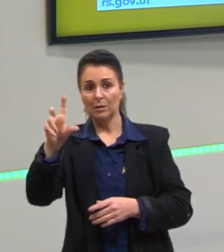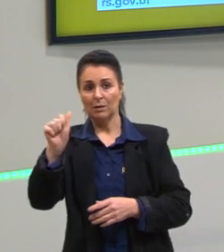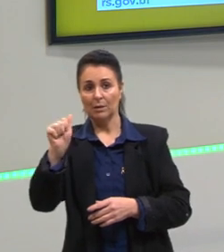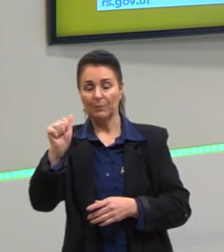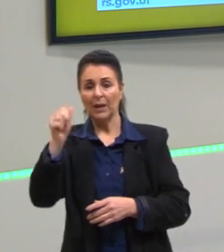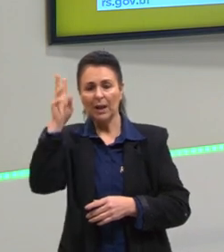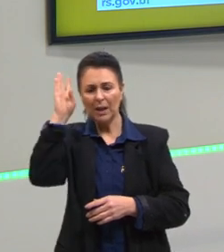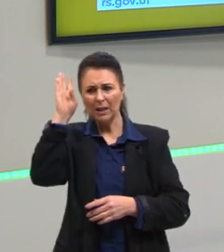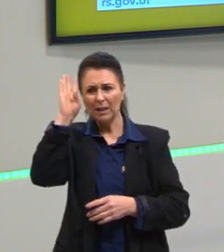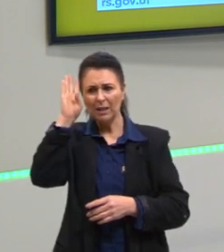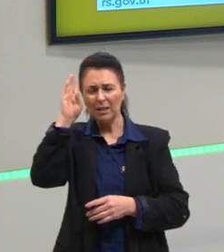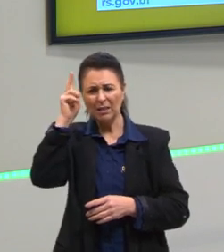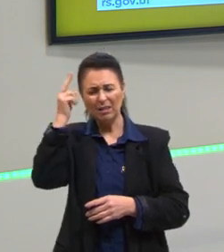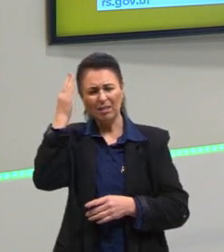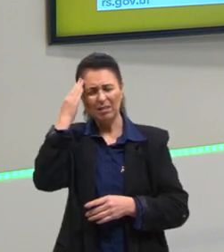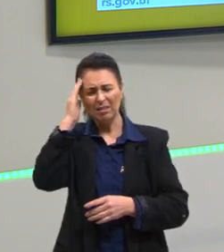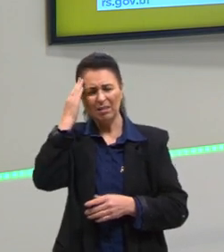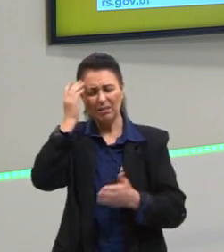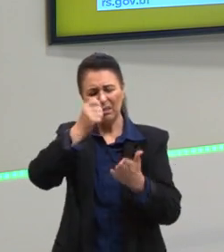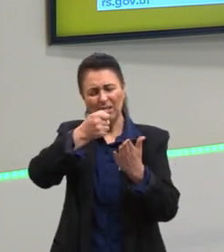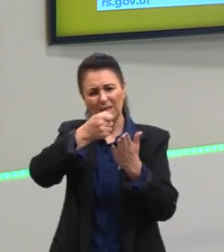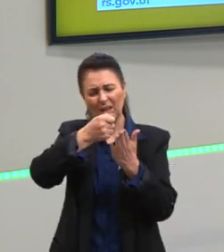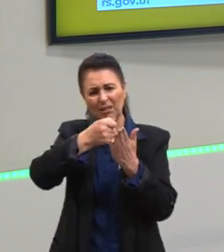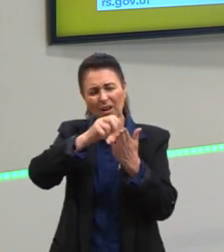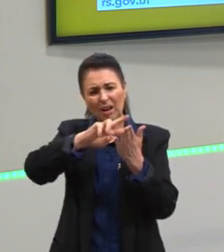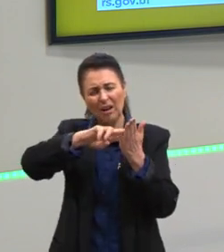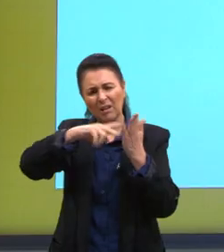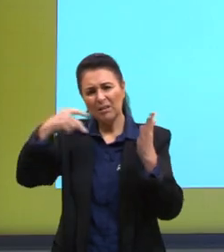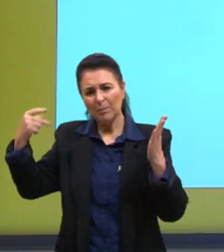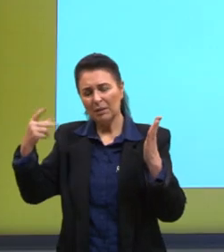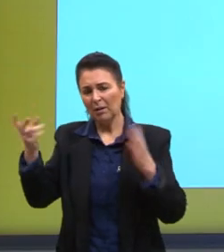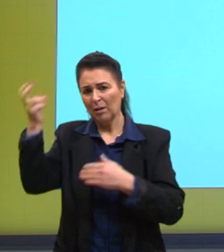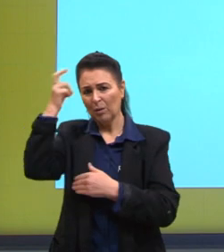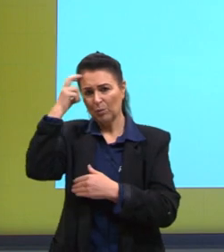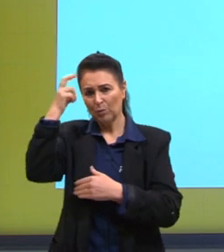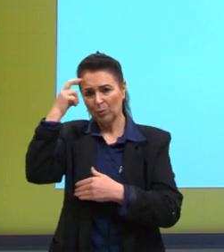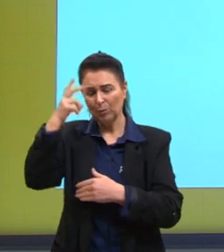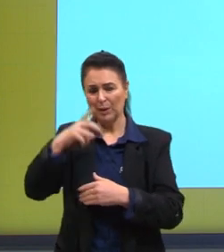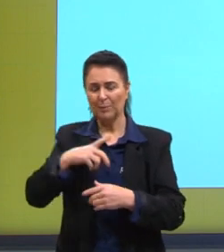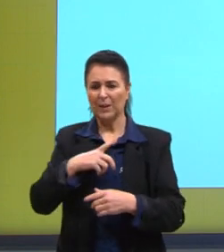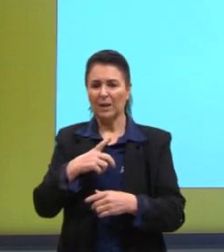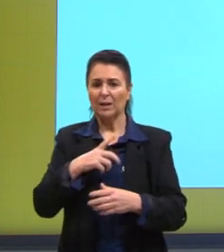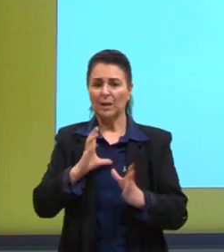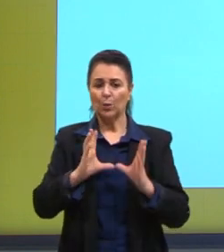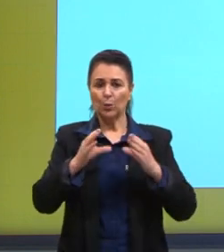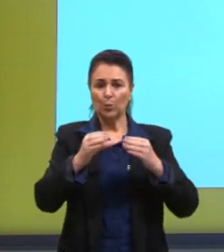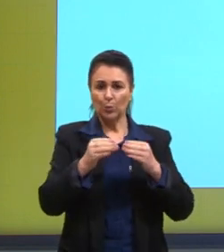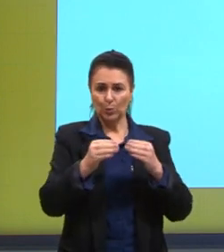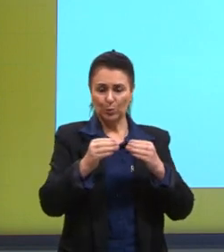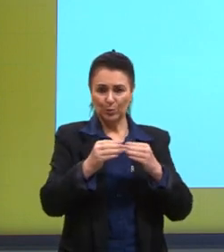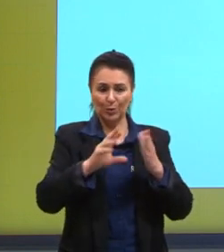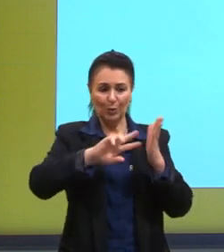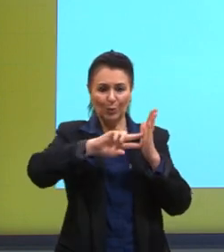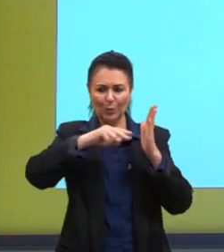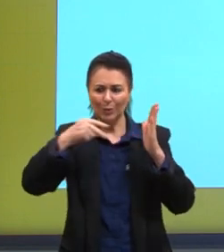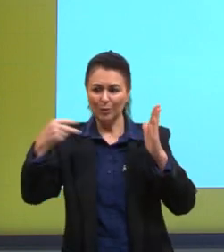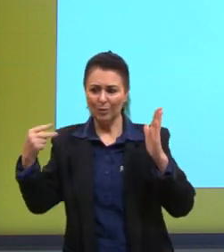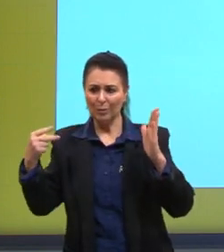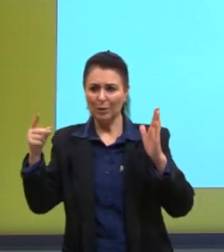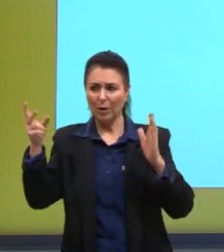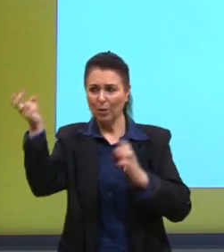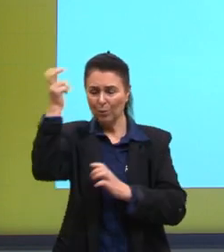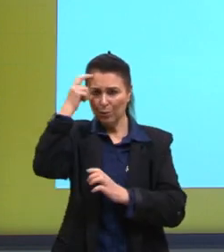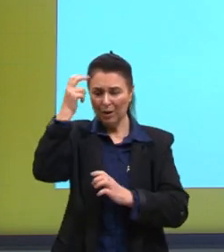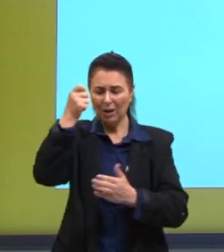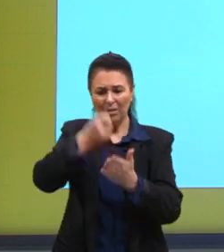cultura. A hermenêutica vem do deus Hermes, que leva a mensagem. Então, essa corrente interpretativa, por exemplo, ela tenta